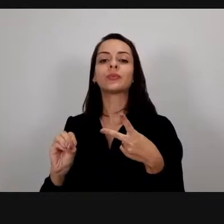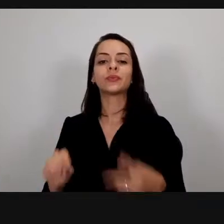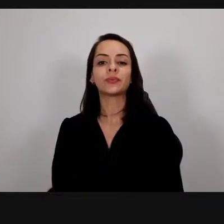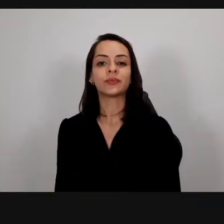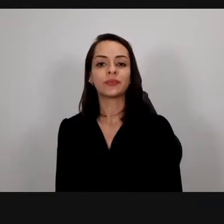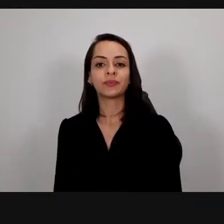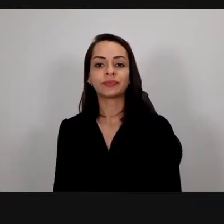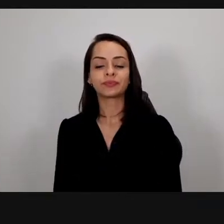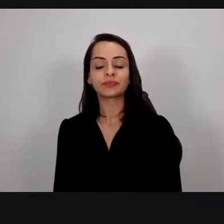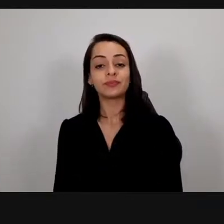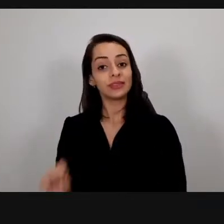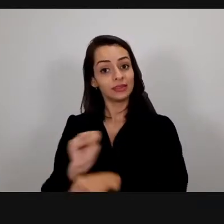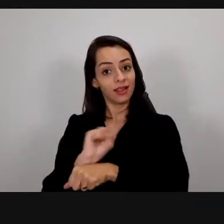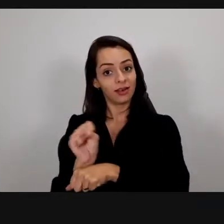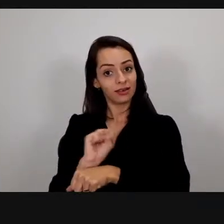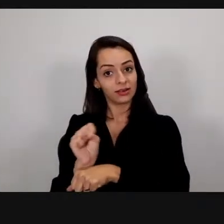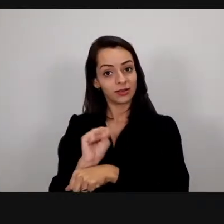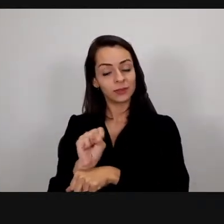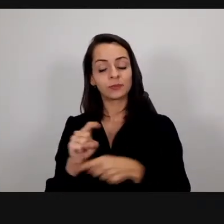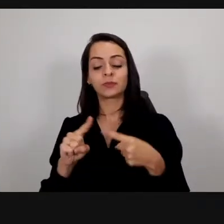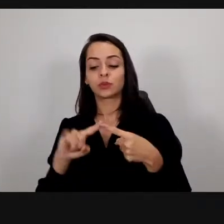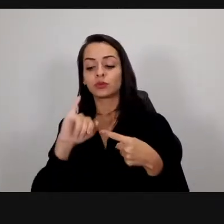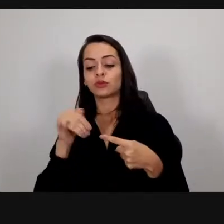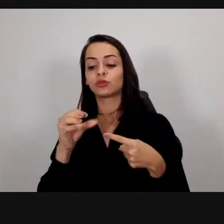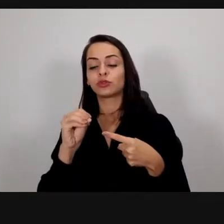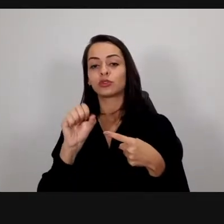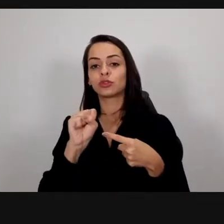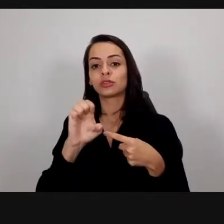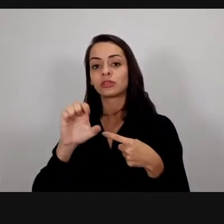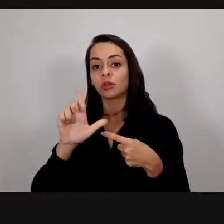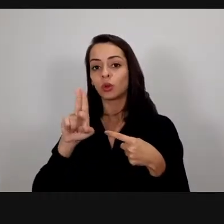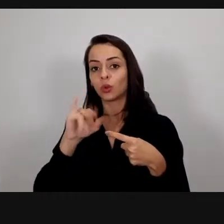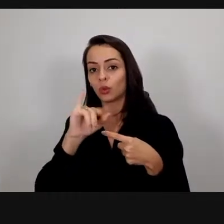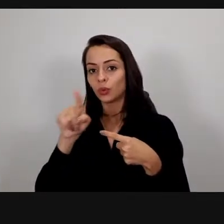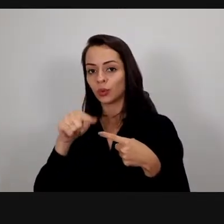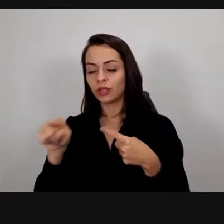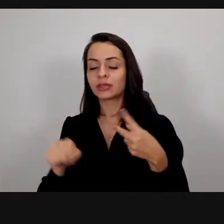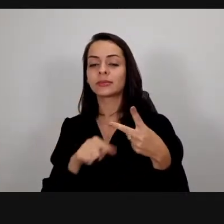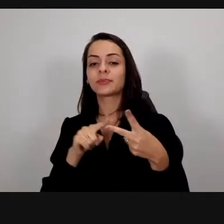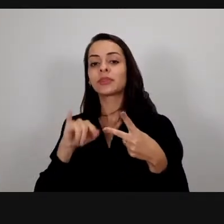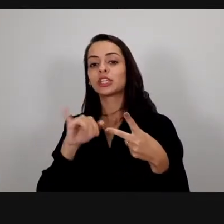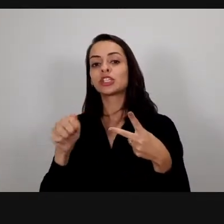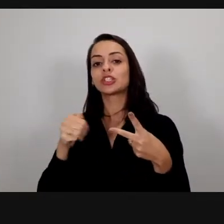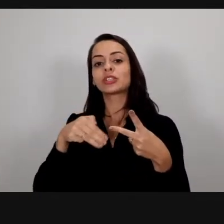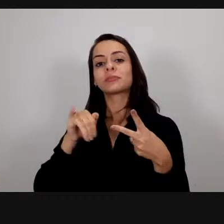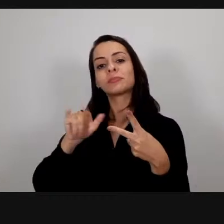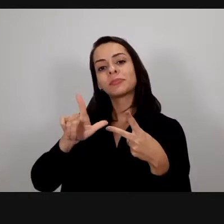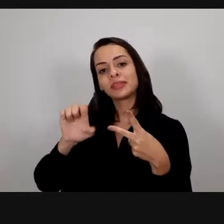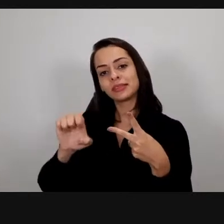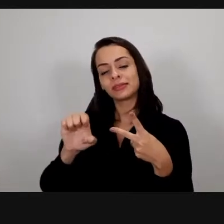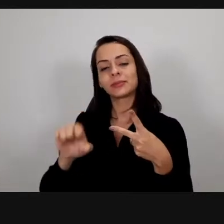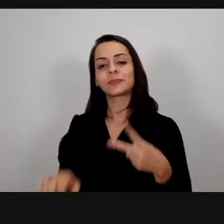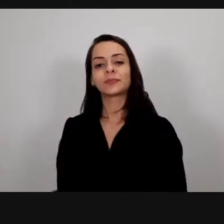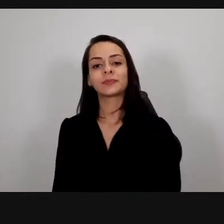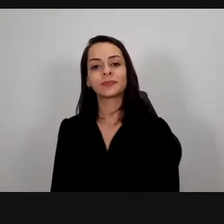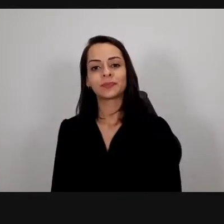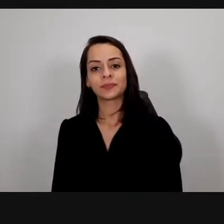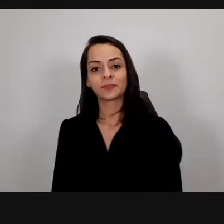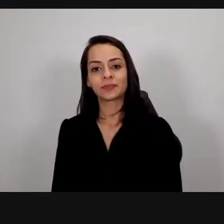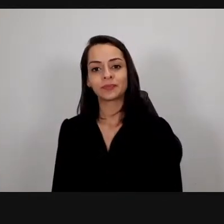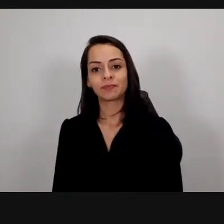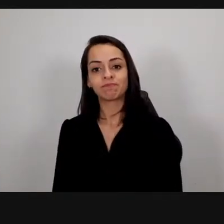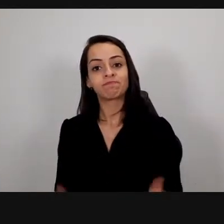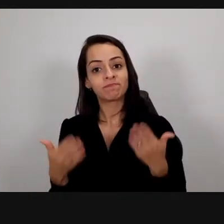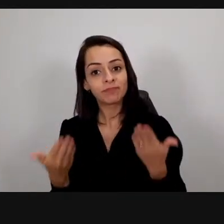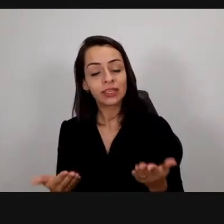Salinas o José Luiz Amado Instituto Federal Fluminense Jamile Rebouças Instituto Federal da Paraíba cito